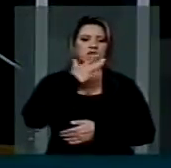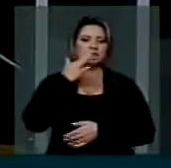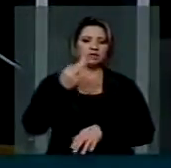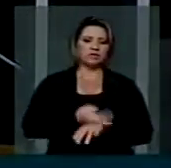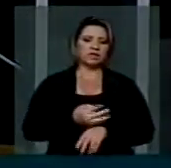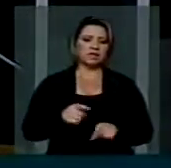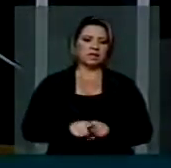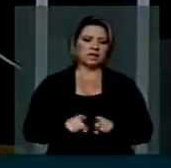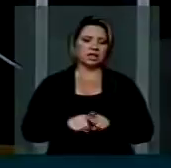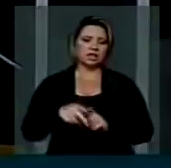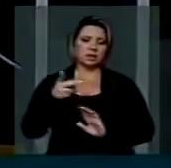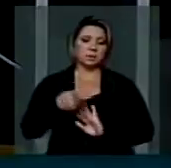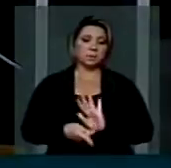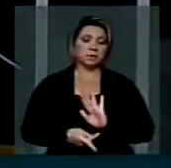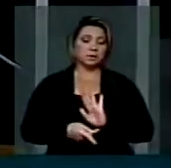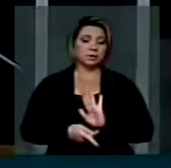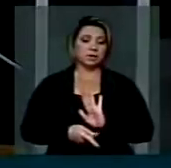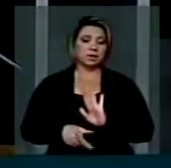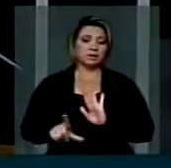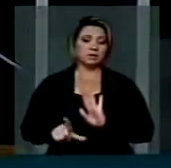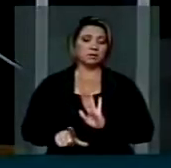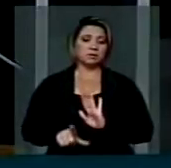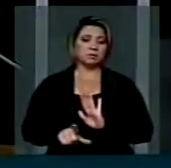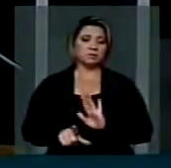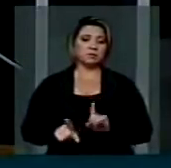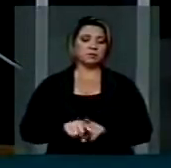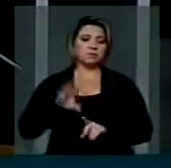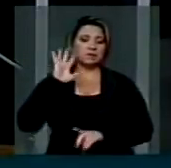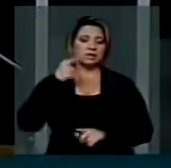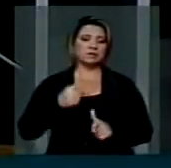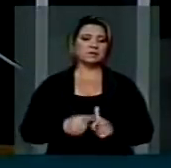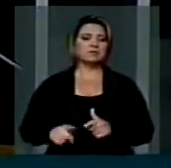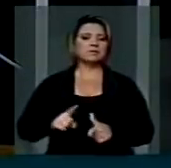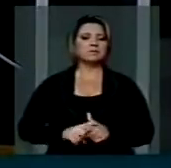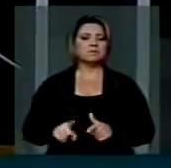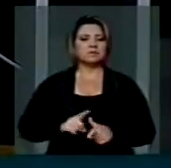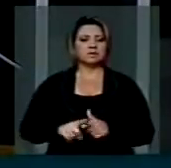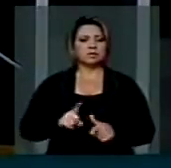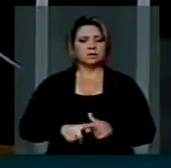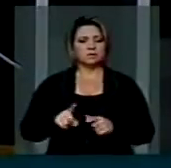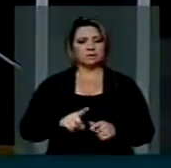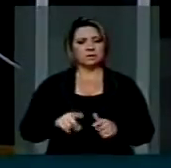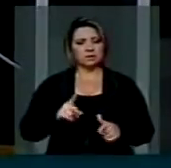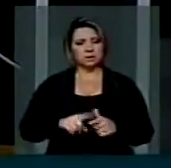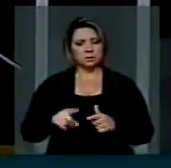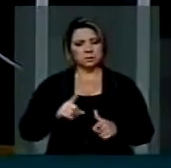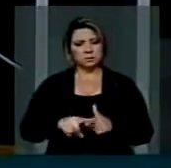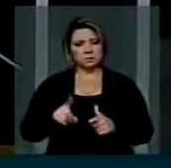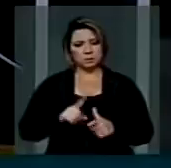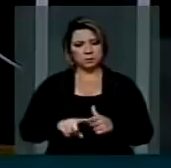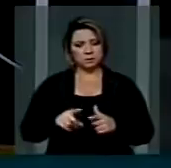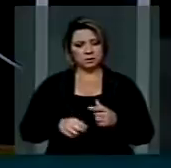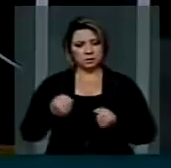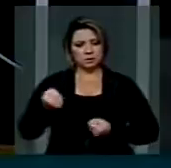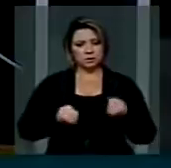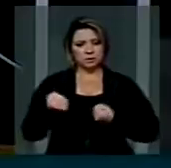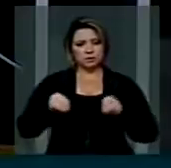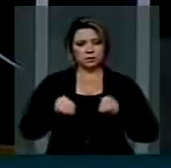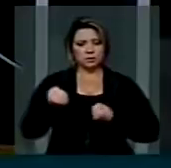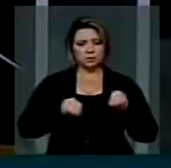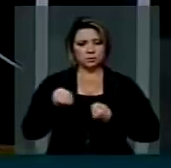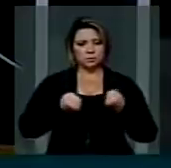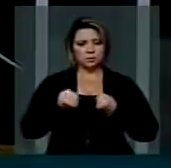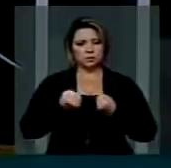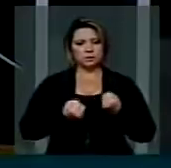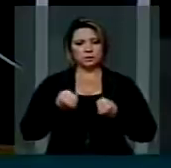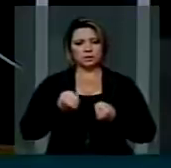apresentando aqui um projeto de lei que também resolve o problema de motoristas profissionais em relação a